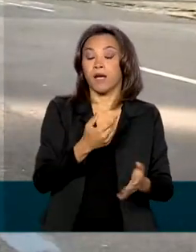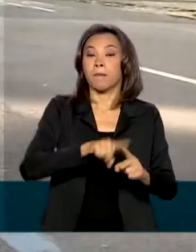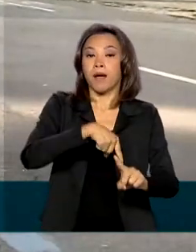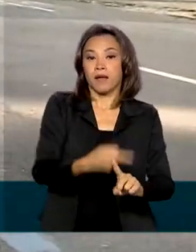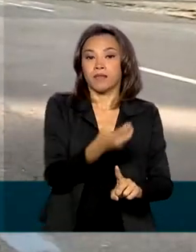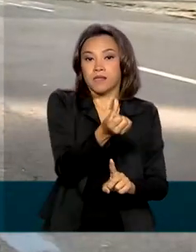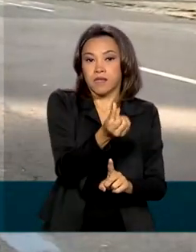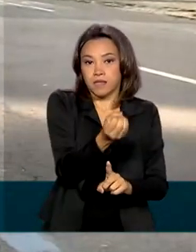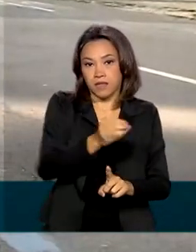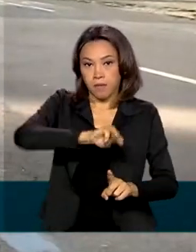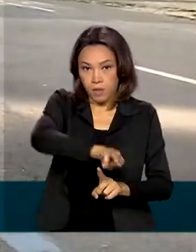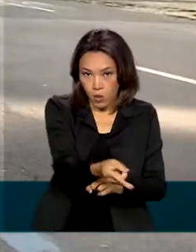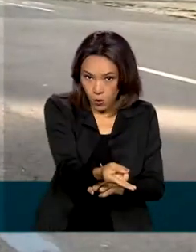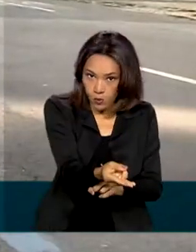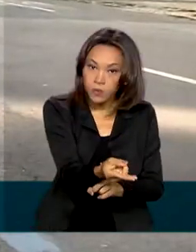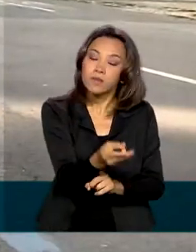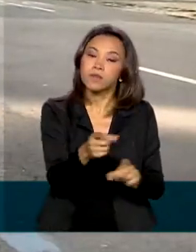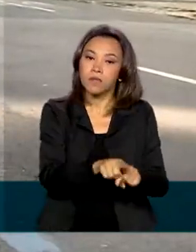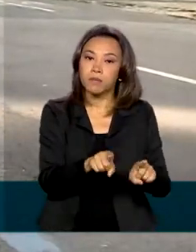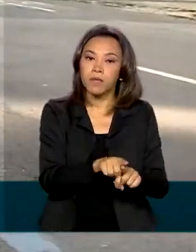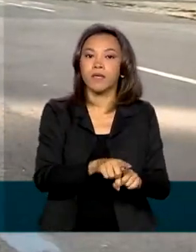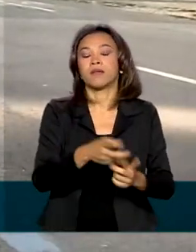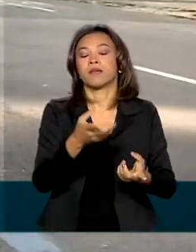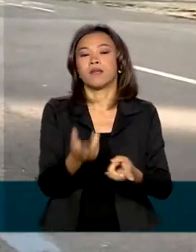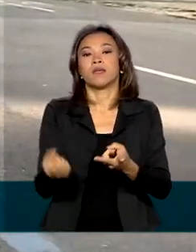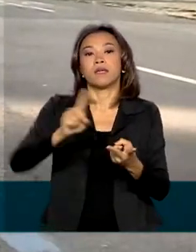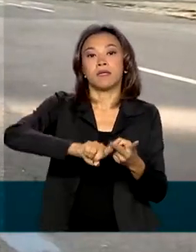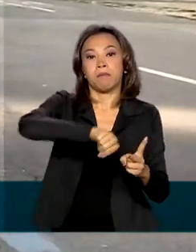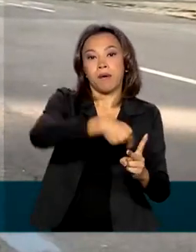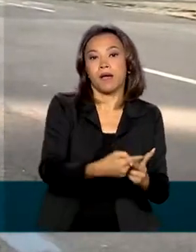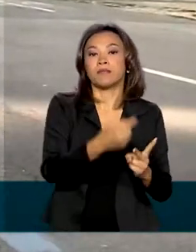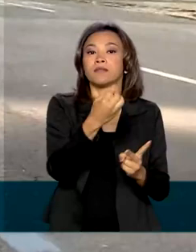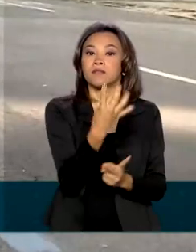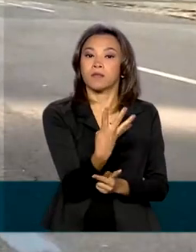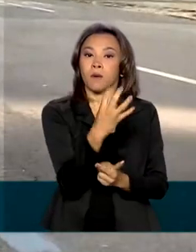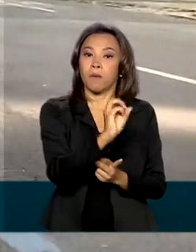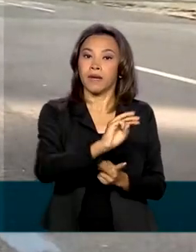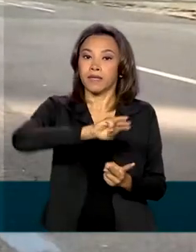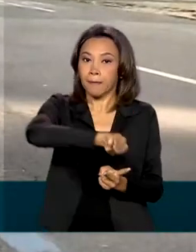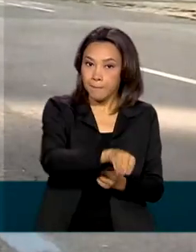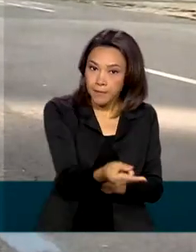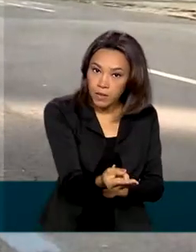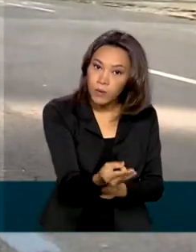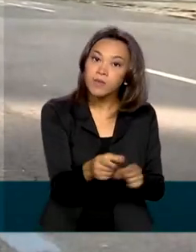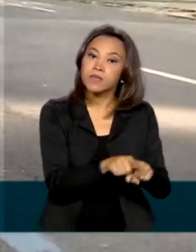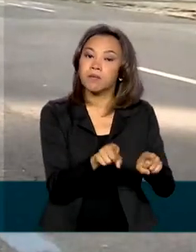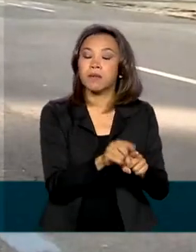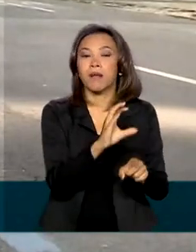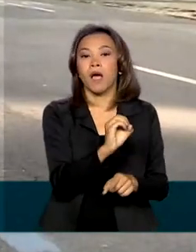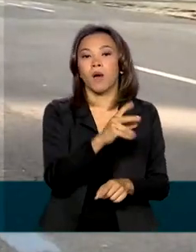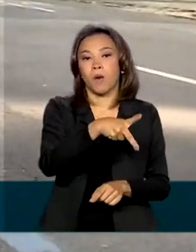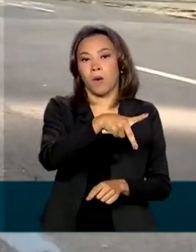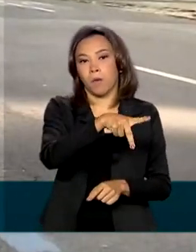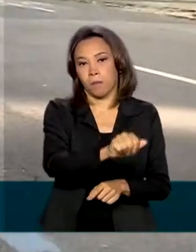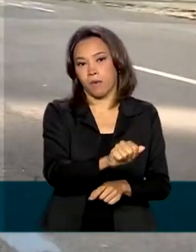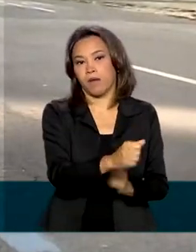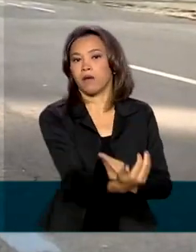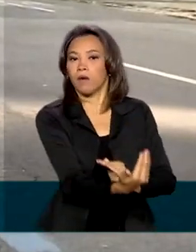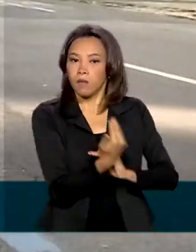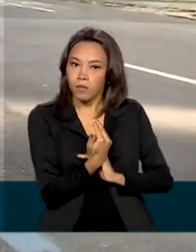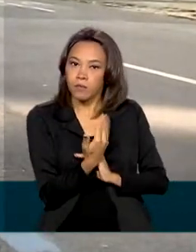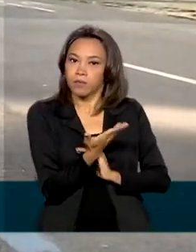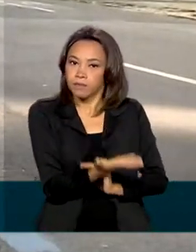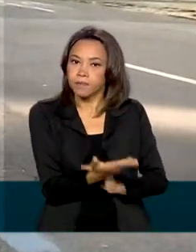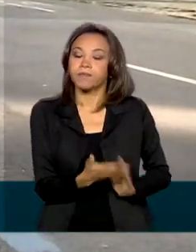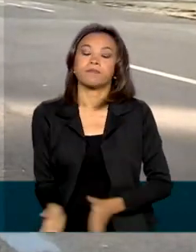por requerimentos administrativos e 40 milhões via a Organização Pan-Americana de Saúde. O Ministério avalia